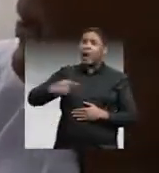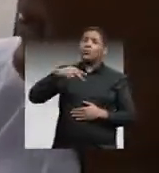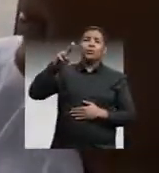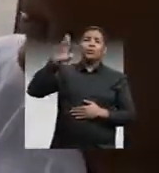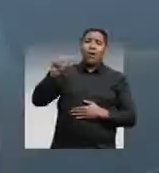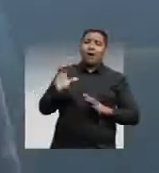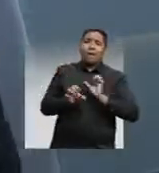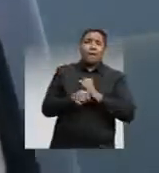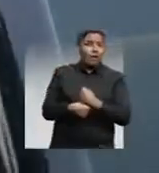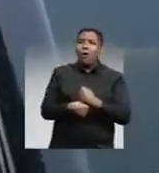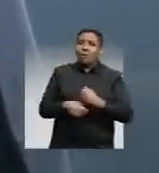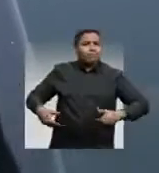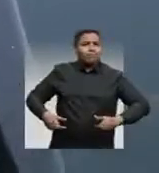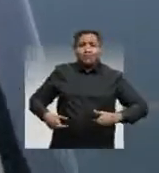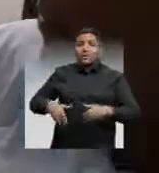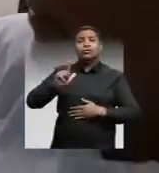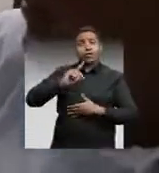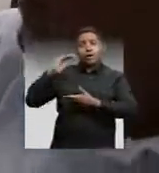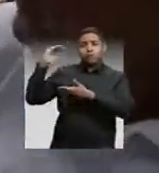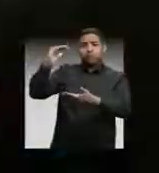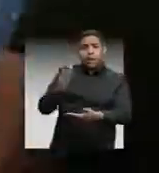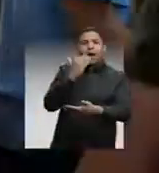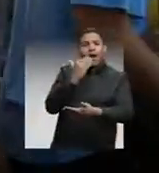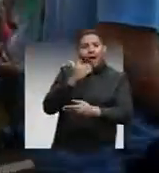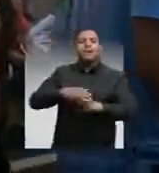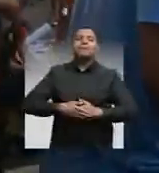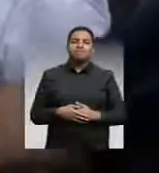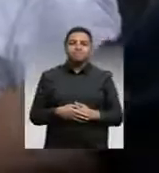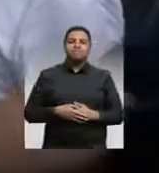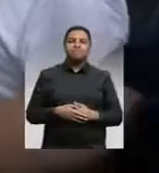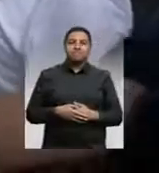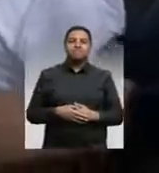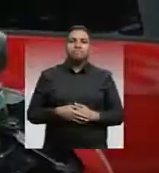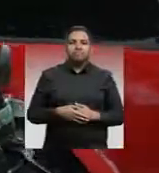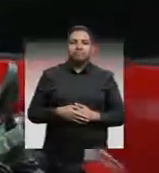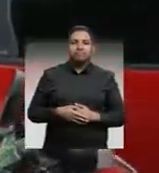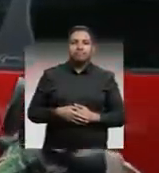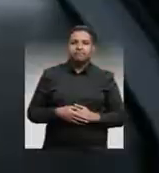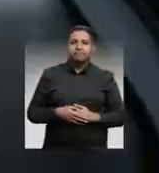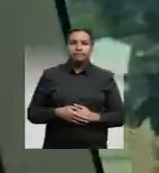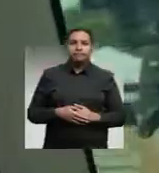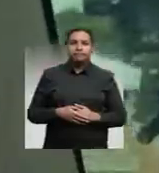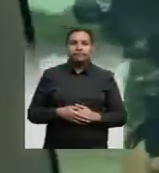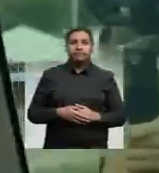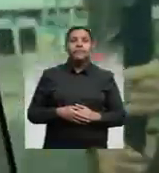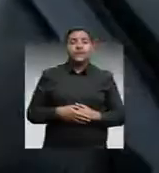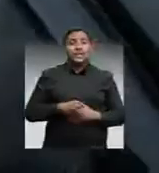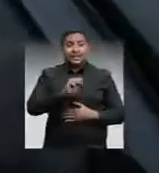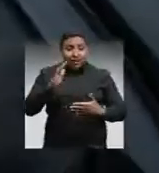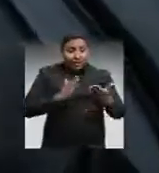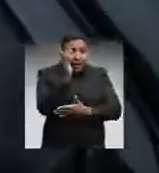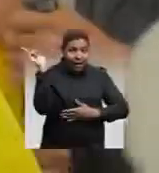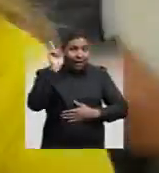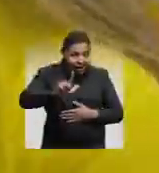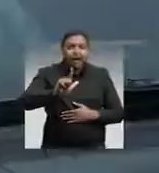passei fome, porque vocês estavam roxos. Basta ter a sabedoria e a experiência... Bom, acabou. Eu sou eleito, povo